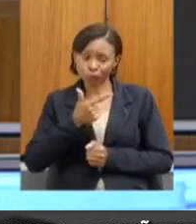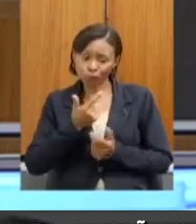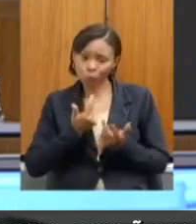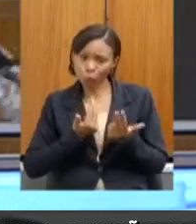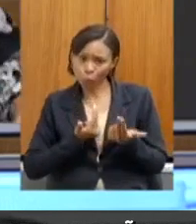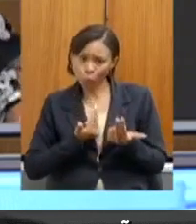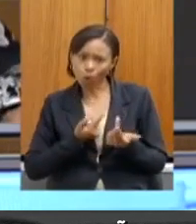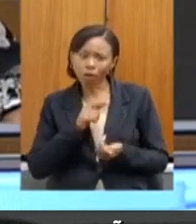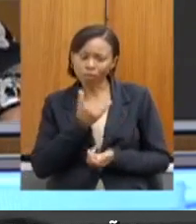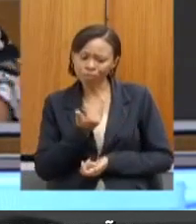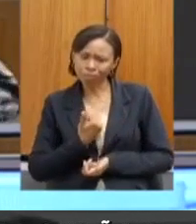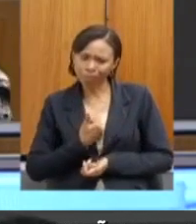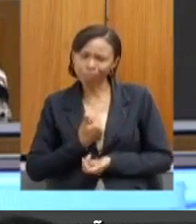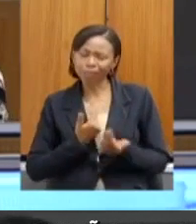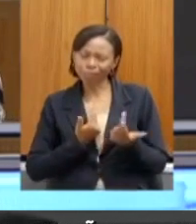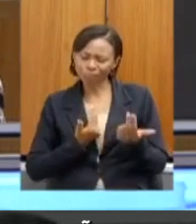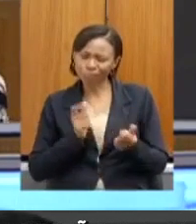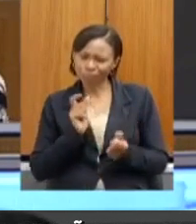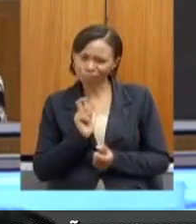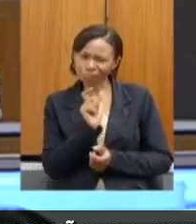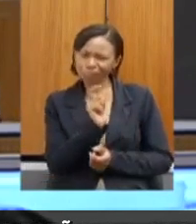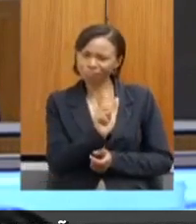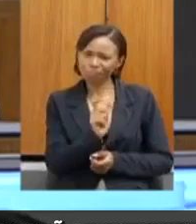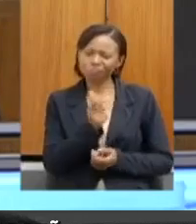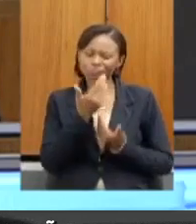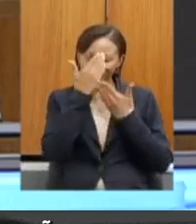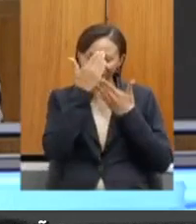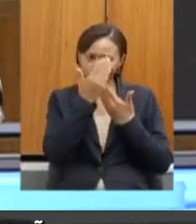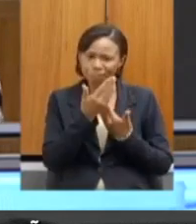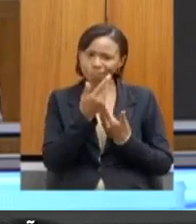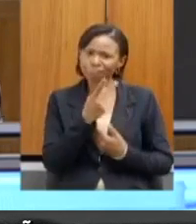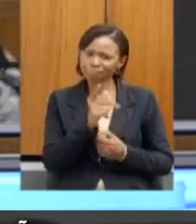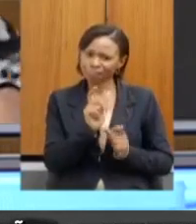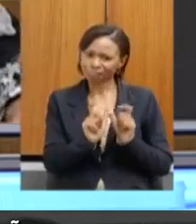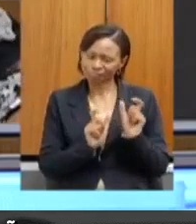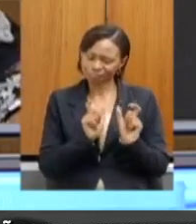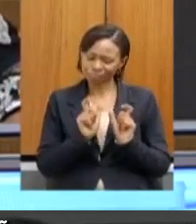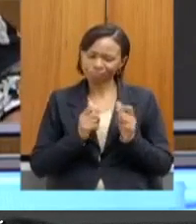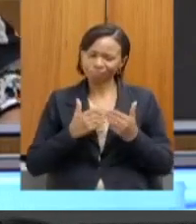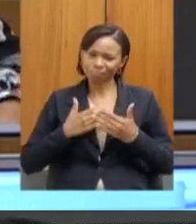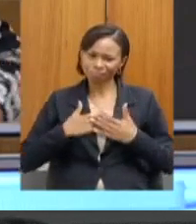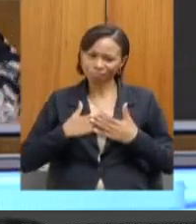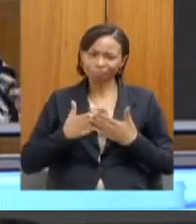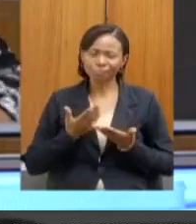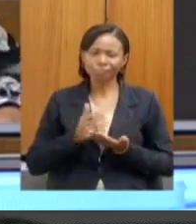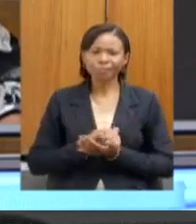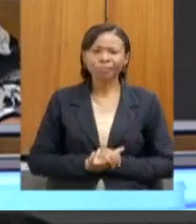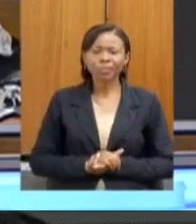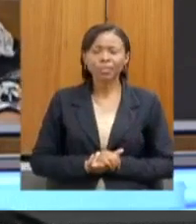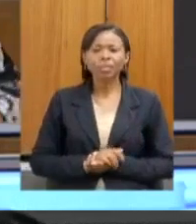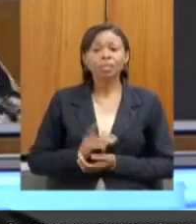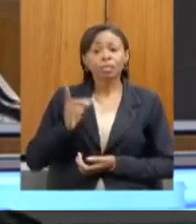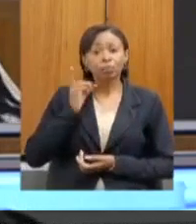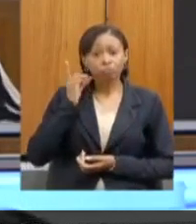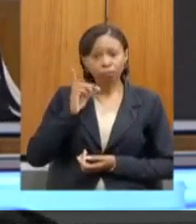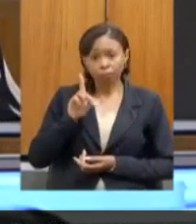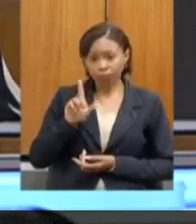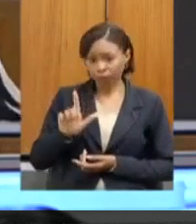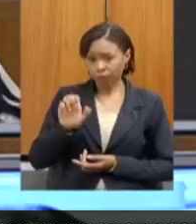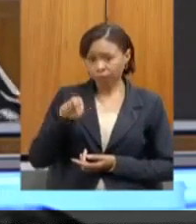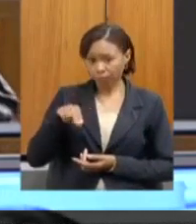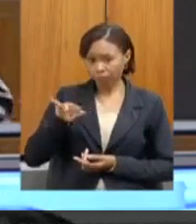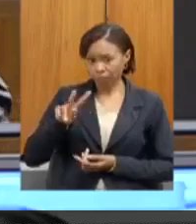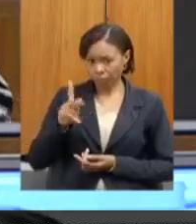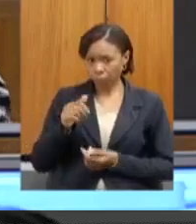menções que ele fez a mim. Deputado Sávio, muito obrigada pelas suas palavras. deputada Leninha, eu vou separar em dois